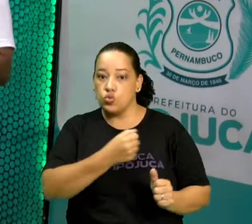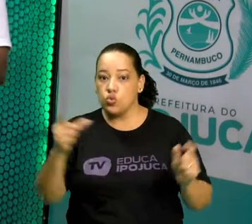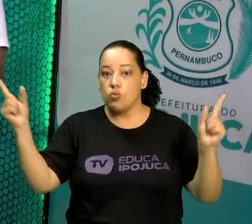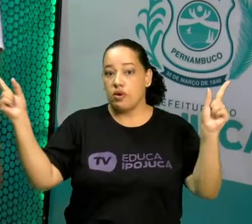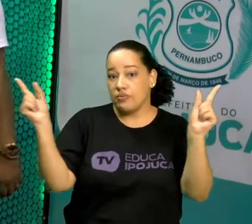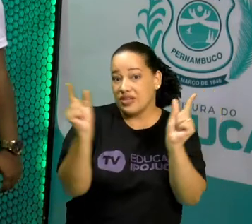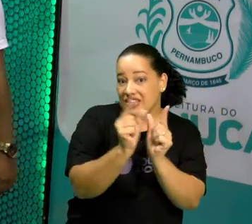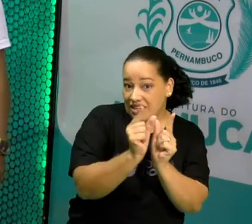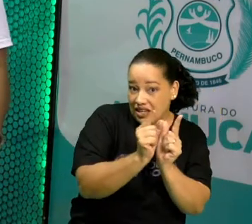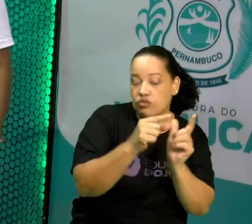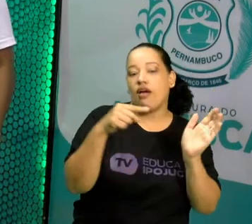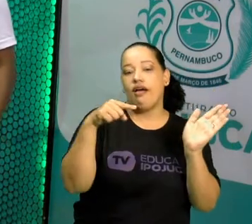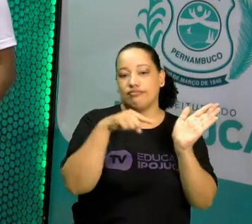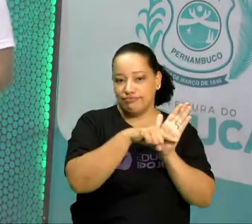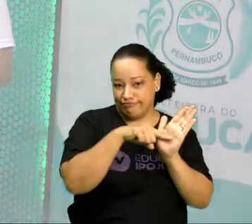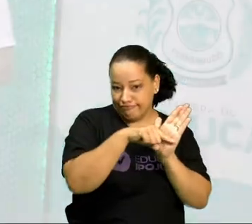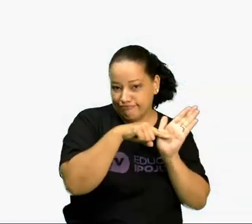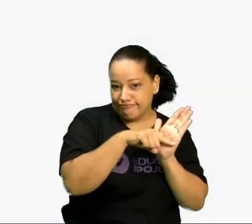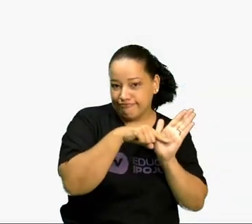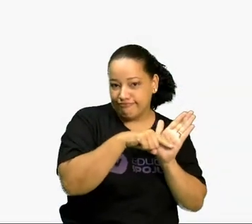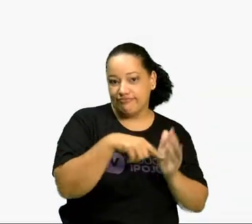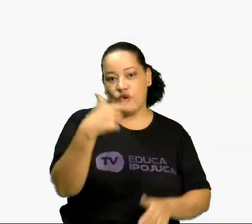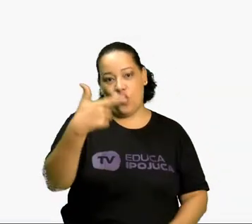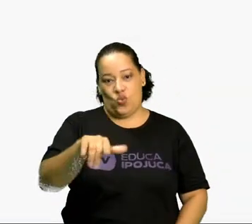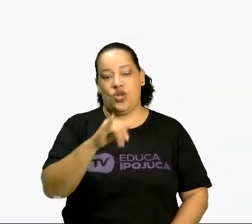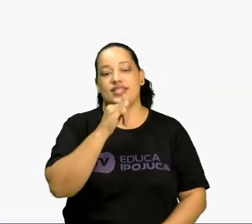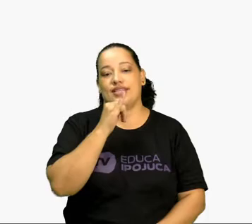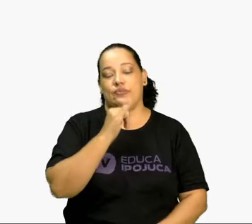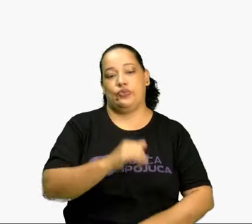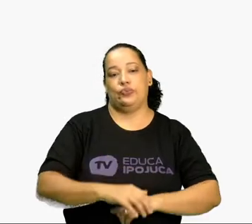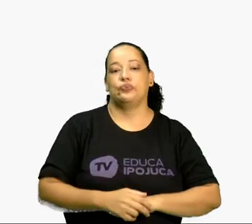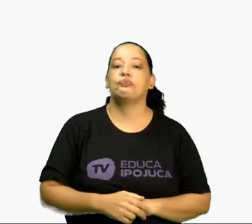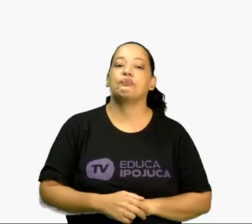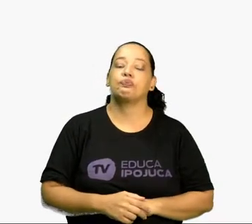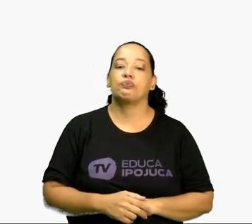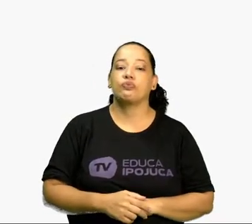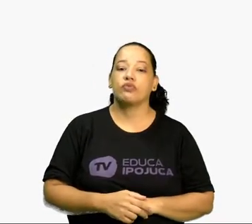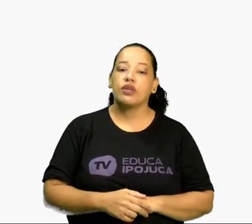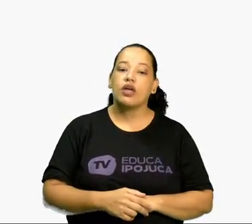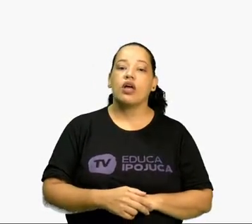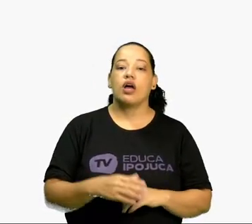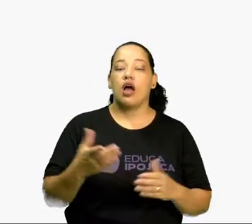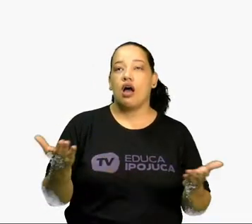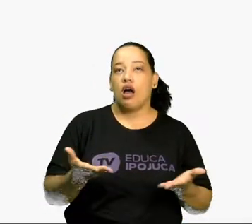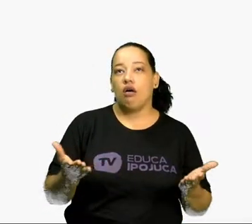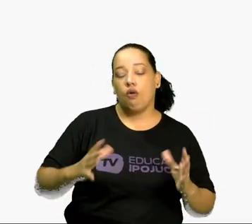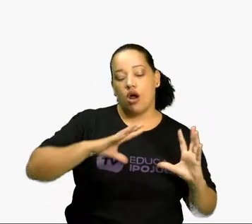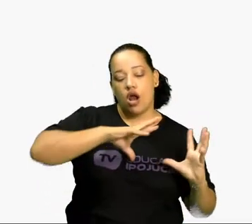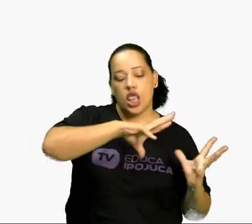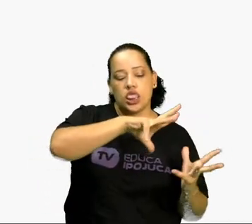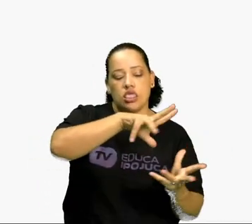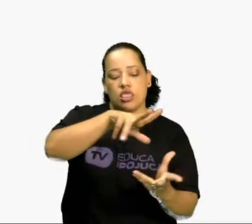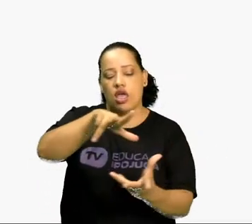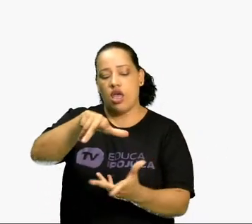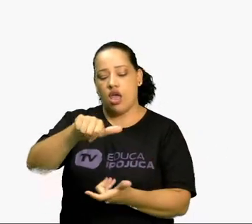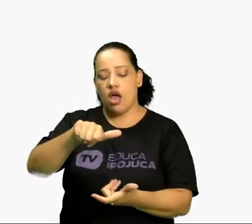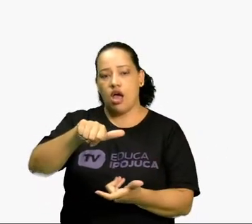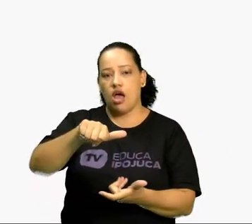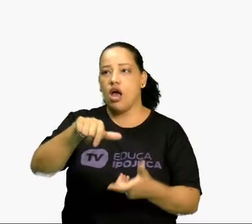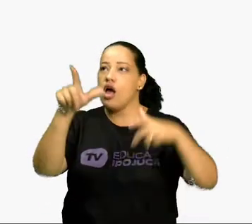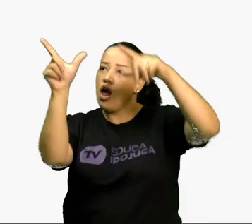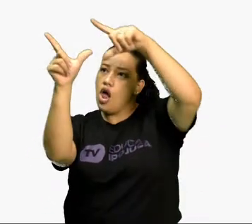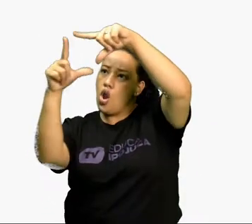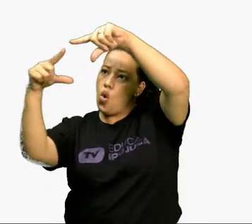Vamos ao próximo exemplo. Vamos tornar o exemplo da distância da Terra à Lua, que é de